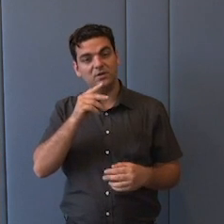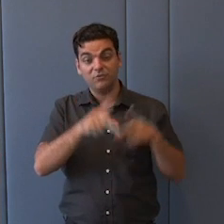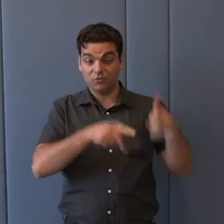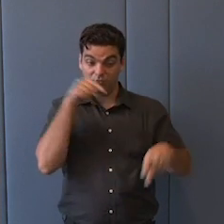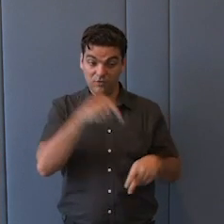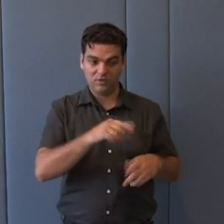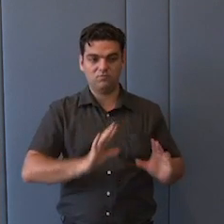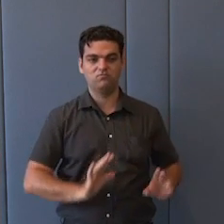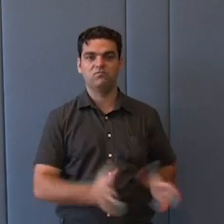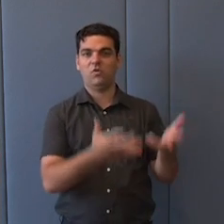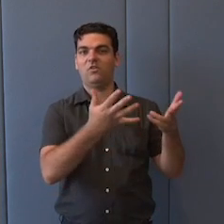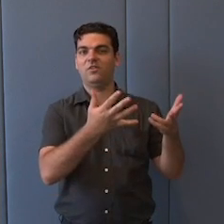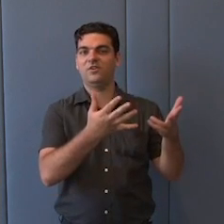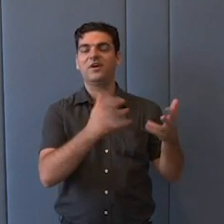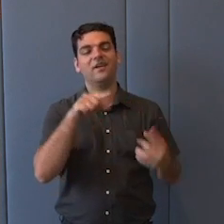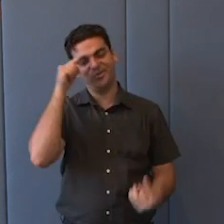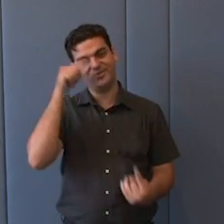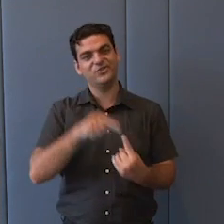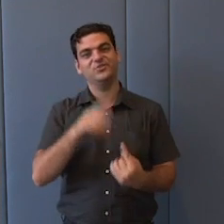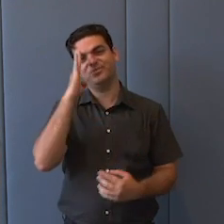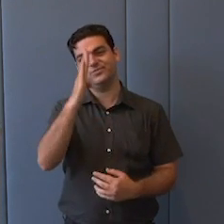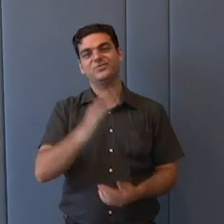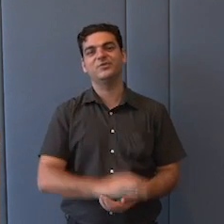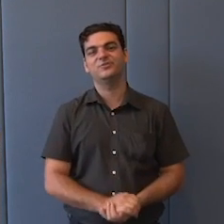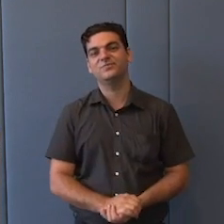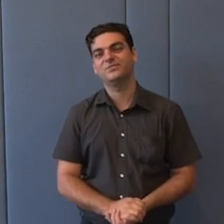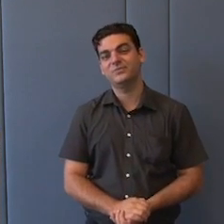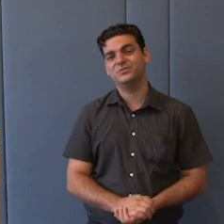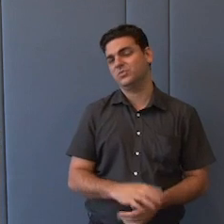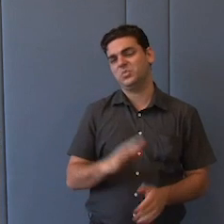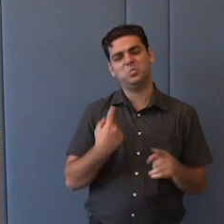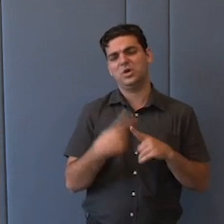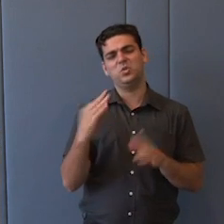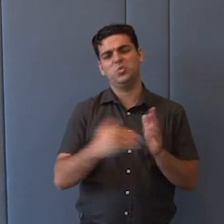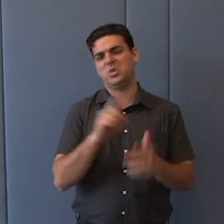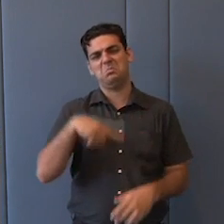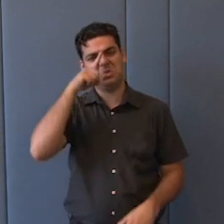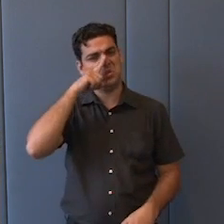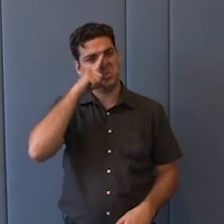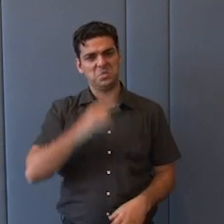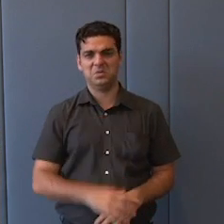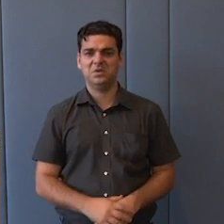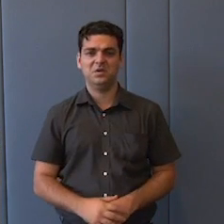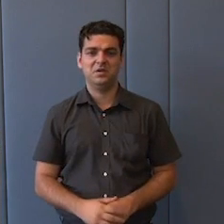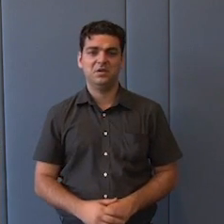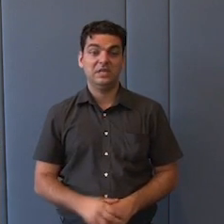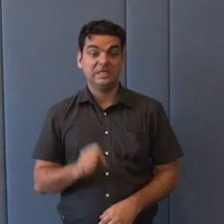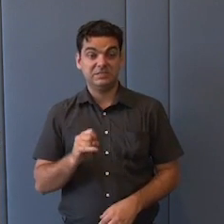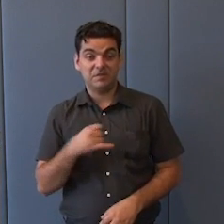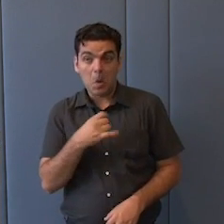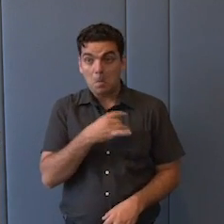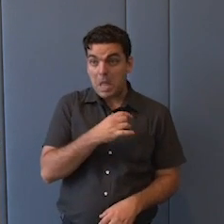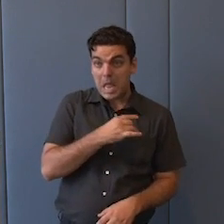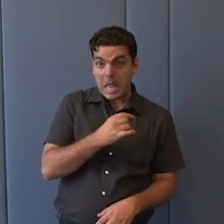envolve, de alguma maneira, uma aposta, um risco, assumir um determinado risco. Você não quer correr risco, não vai fazer nada.